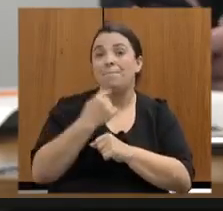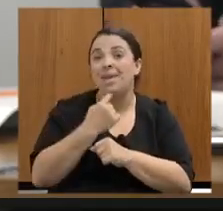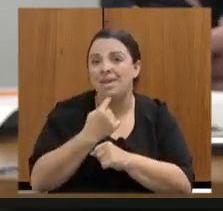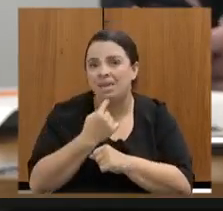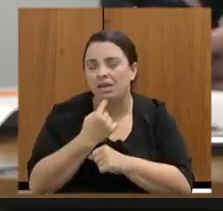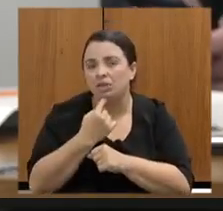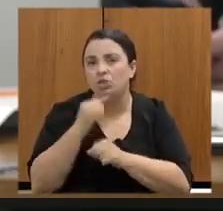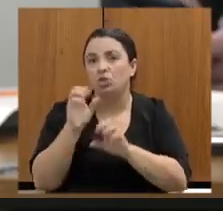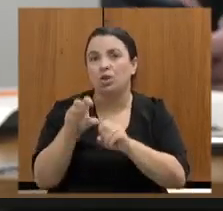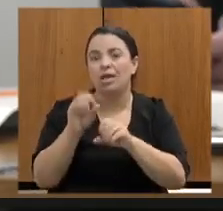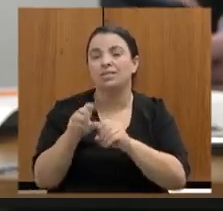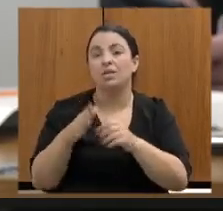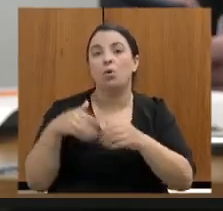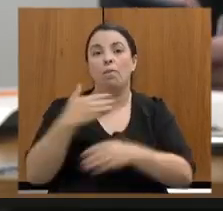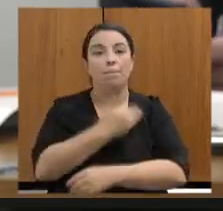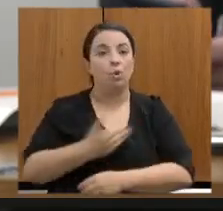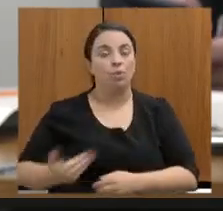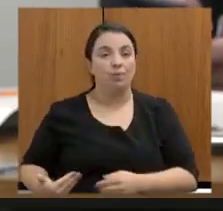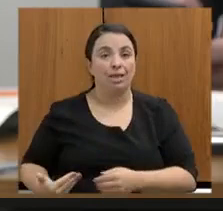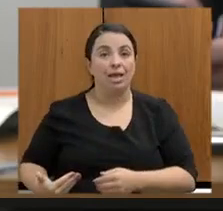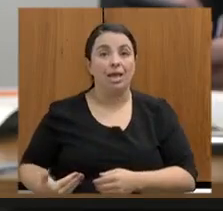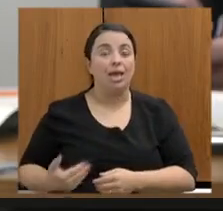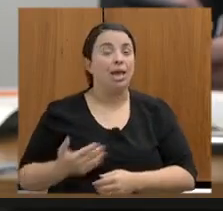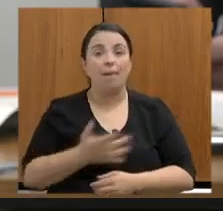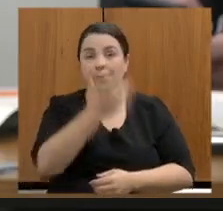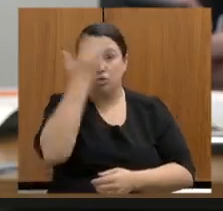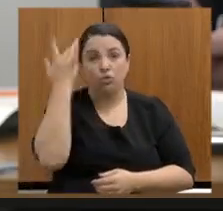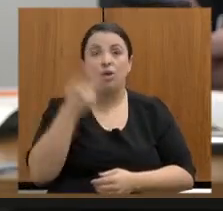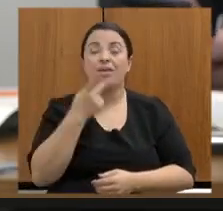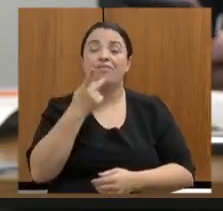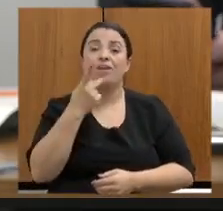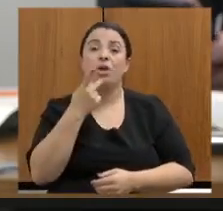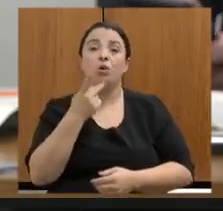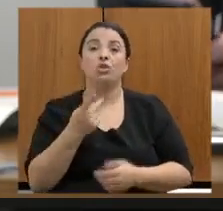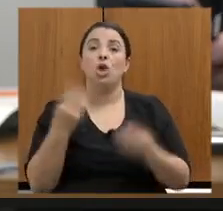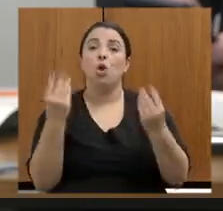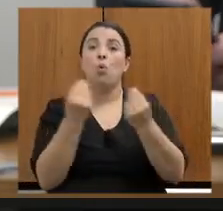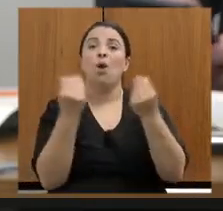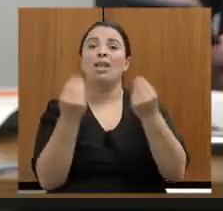qualidade de educação para os alunos de Minas foi a nossa secretária de Educação.